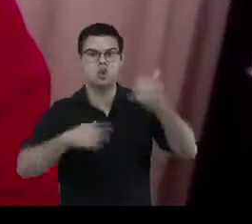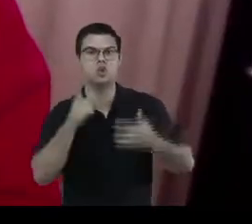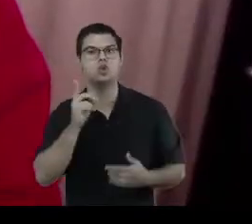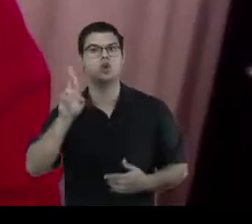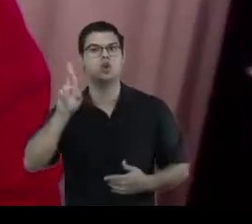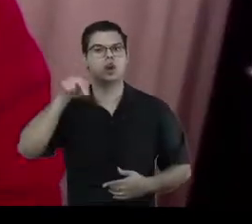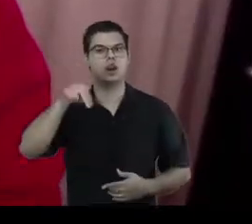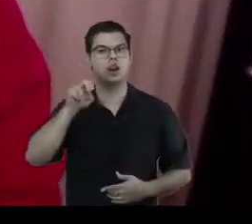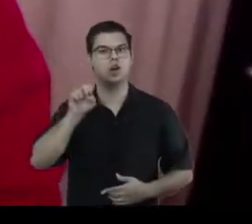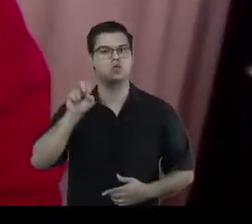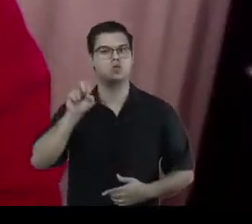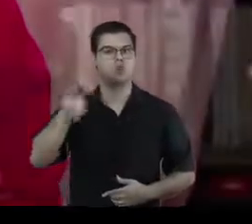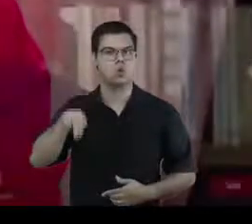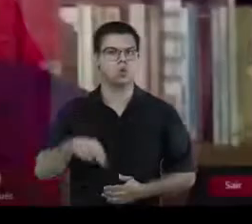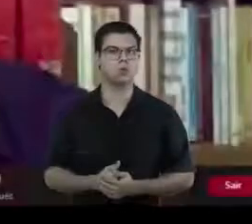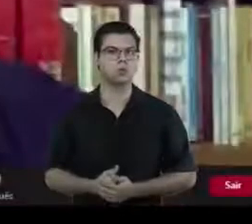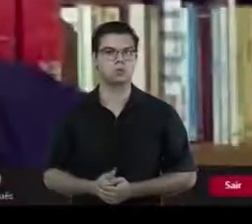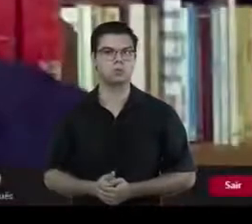doutor Nelson Chaposte.